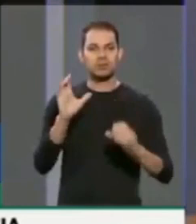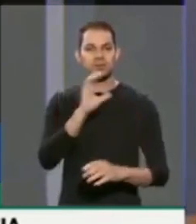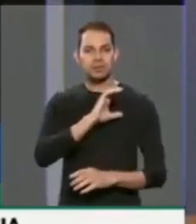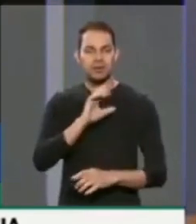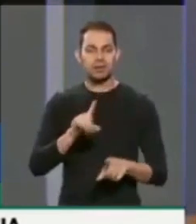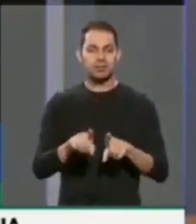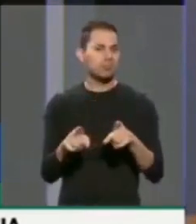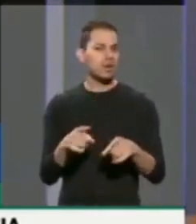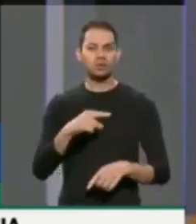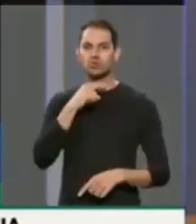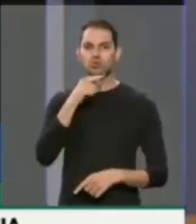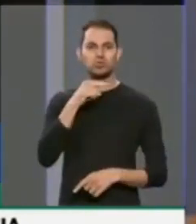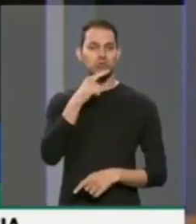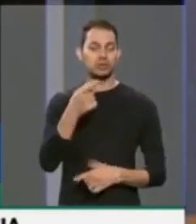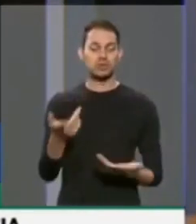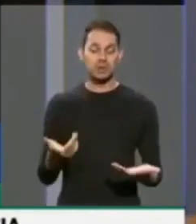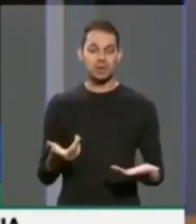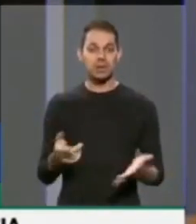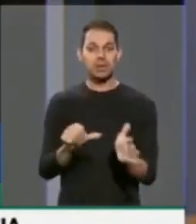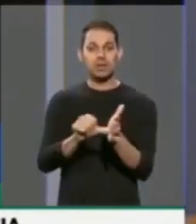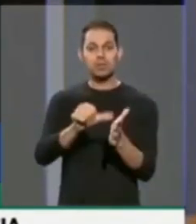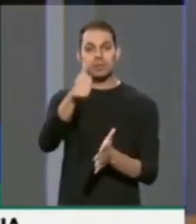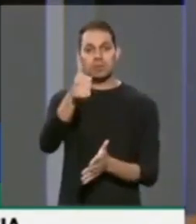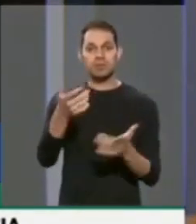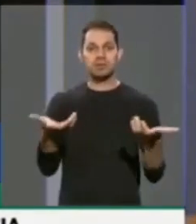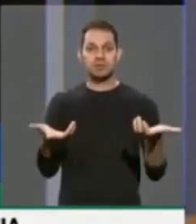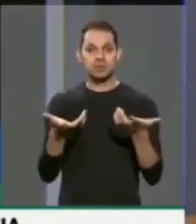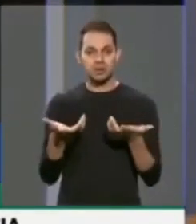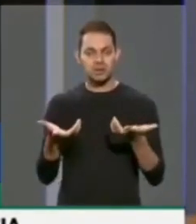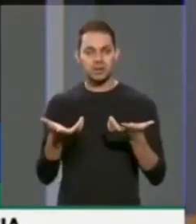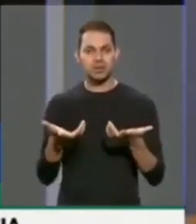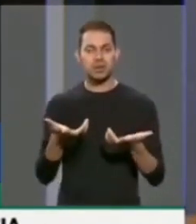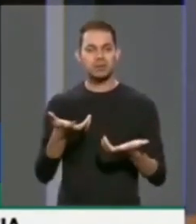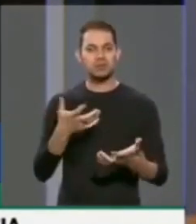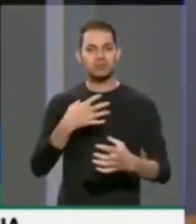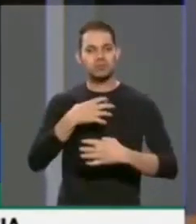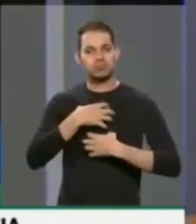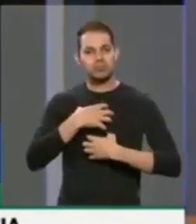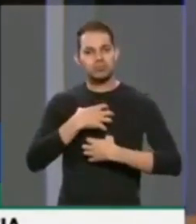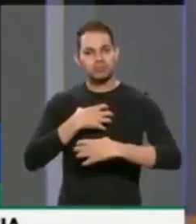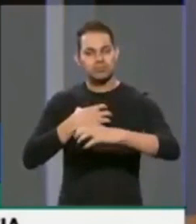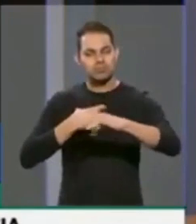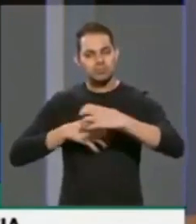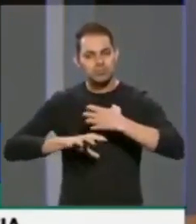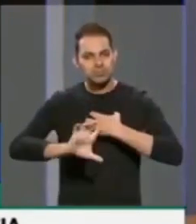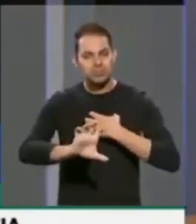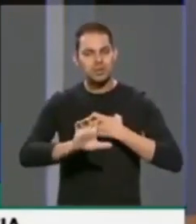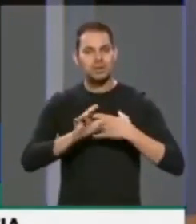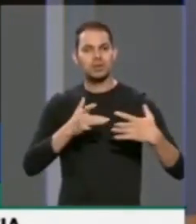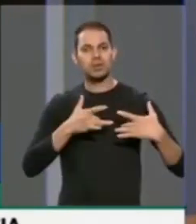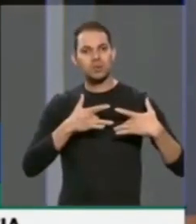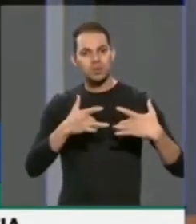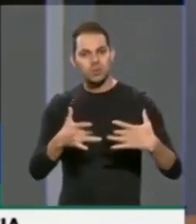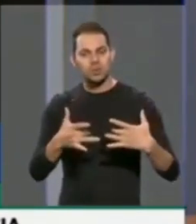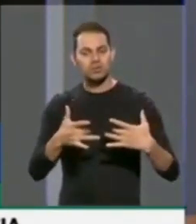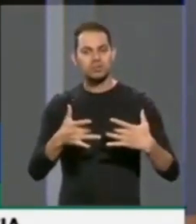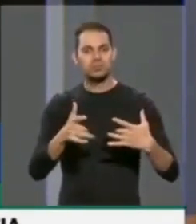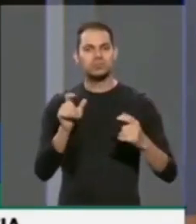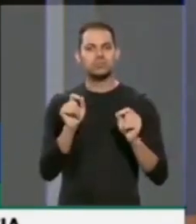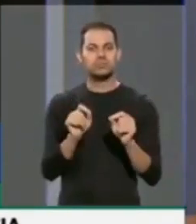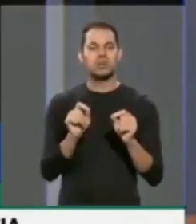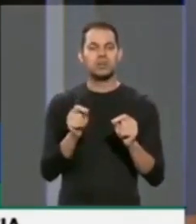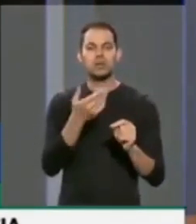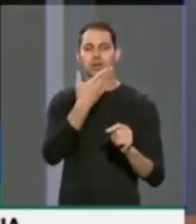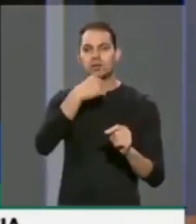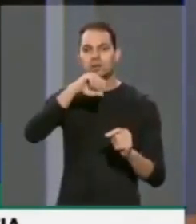consegui. Primeiramente, eu quero fazer minhas condolências, meus pesares, ao falecimento do